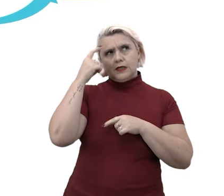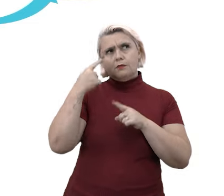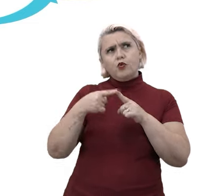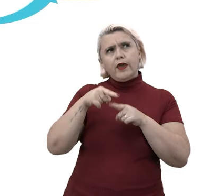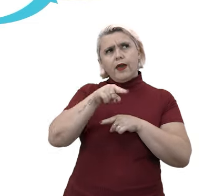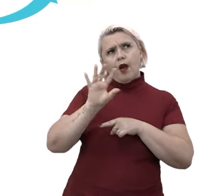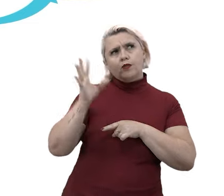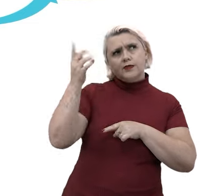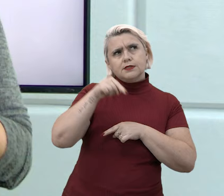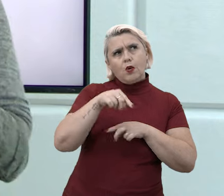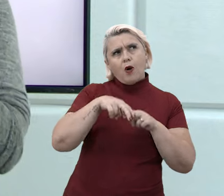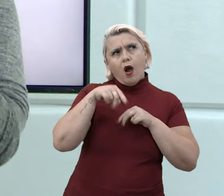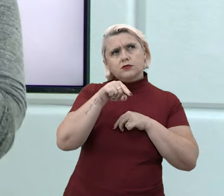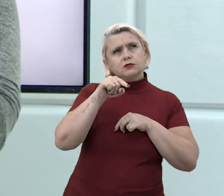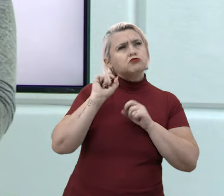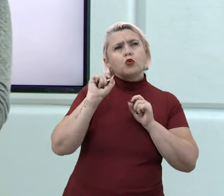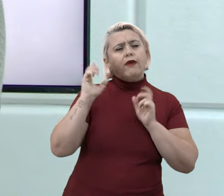problema?